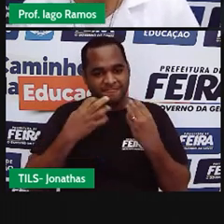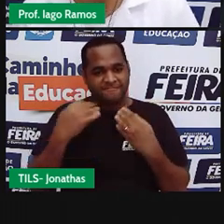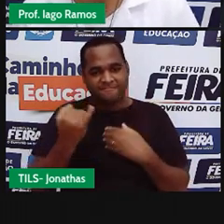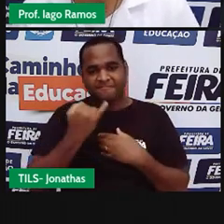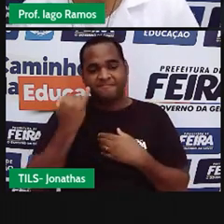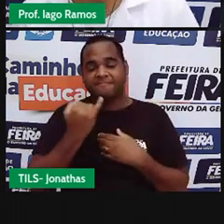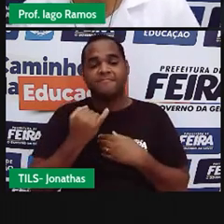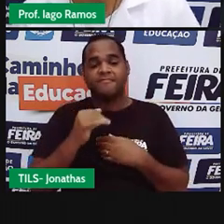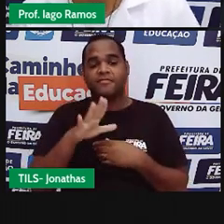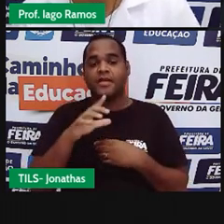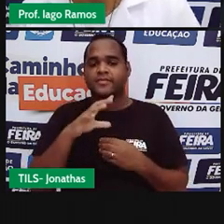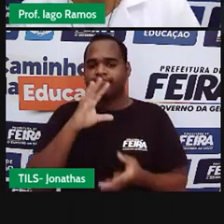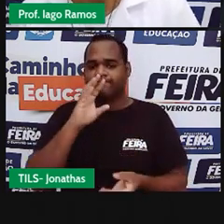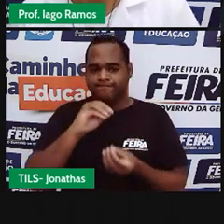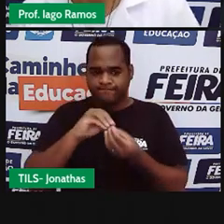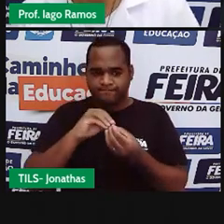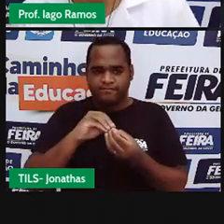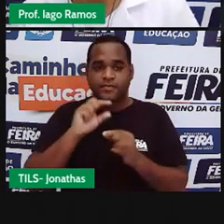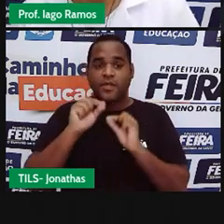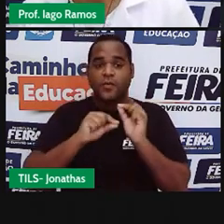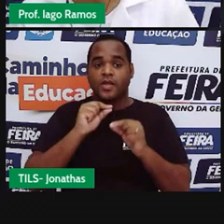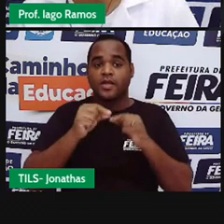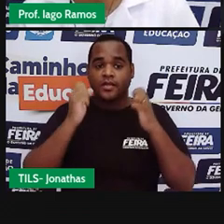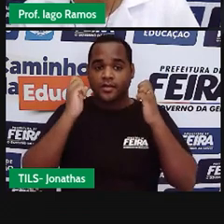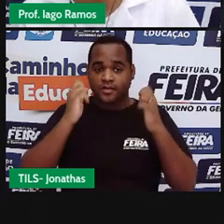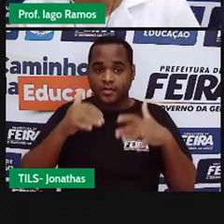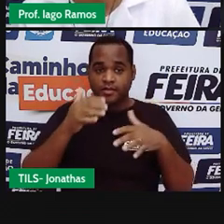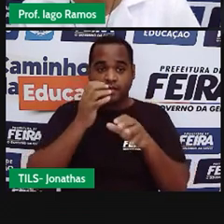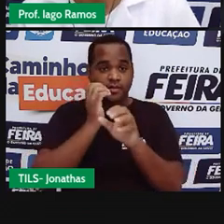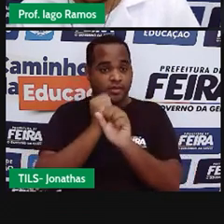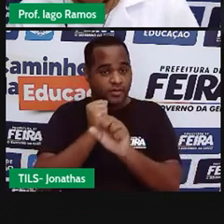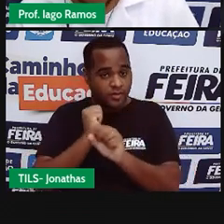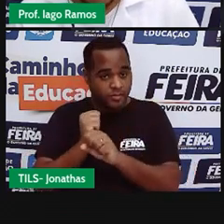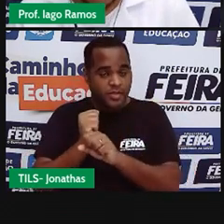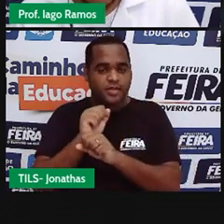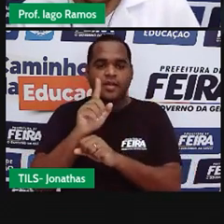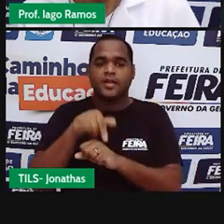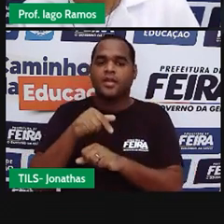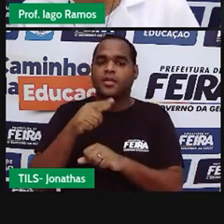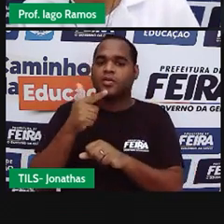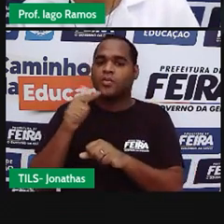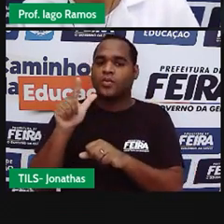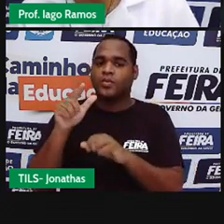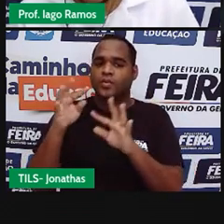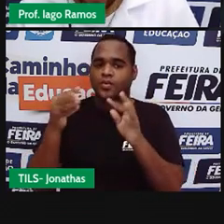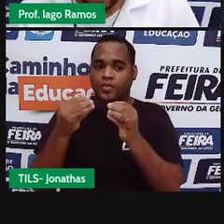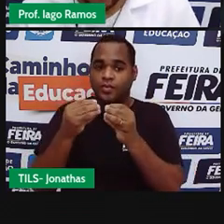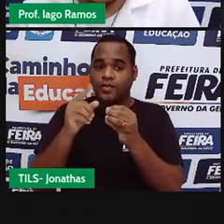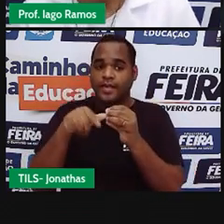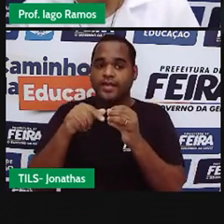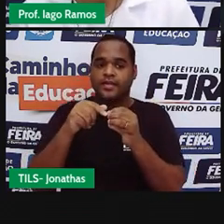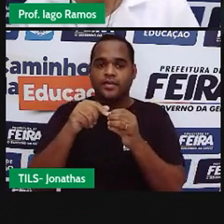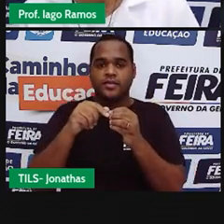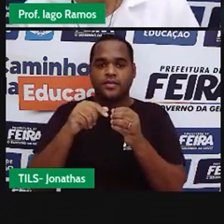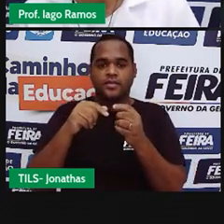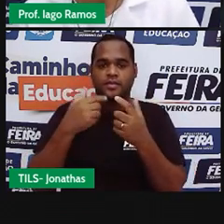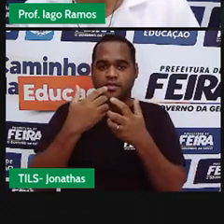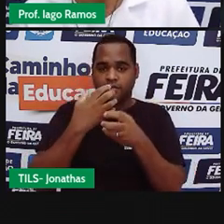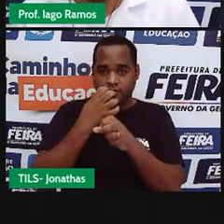Conclusão a soma dos ângulos